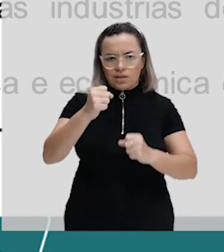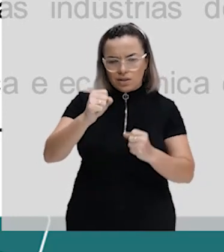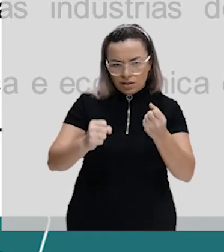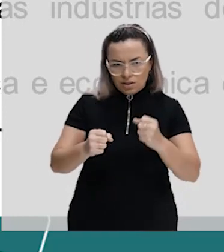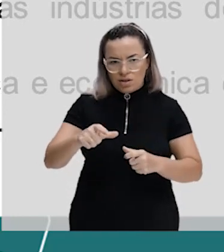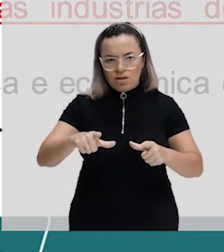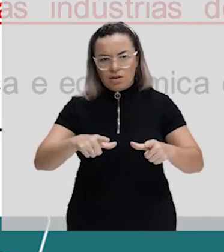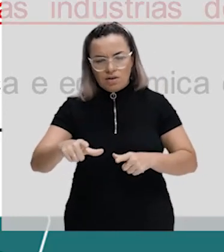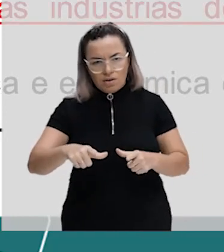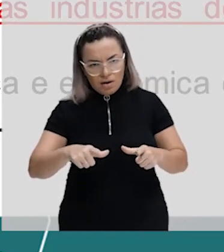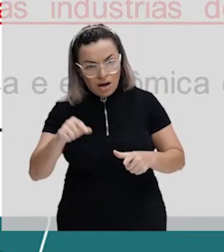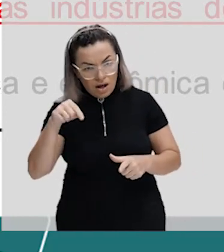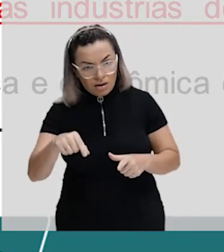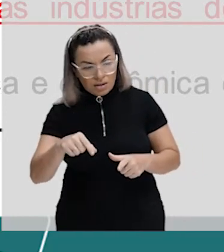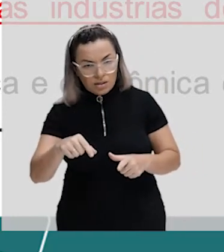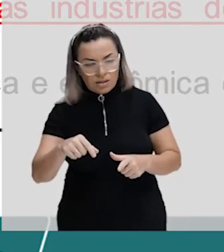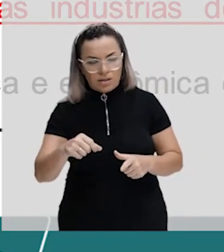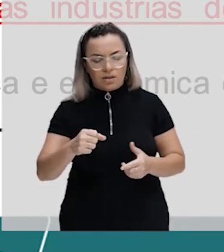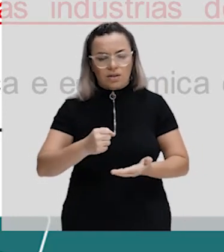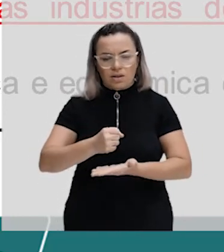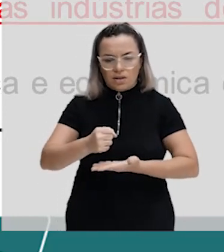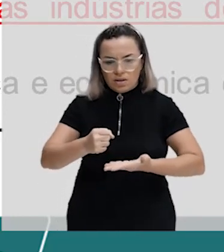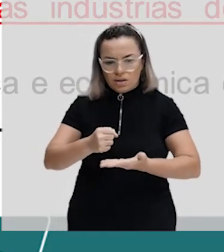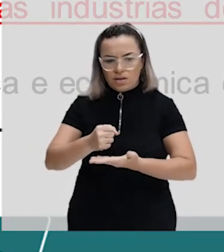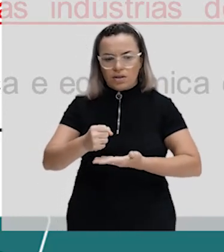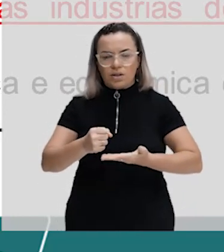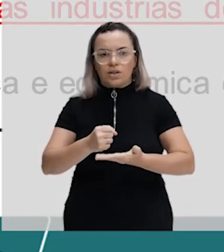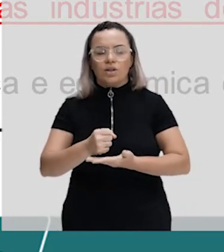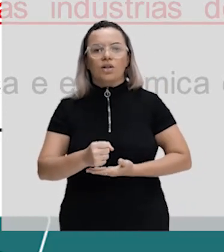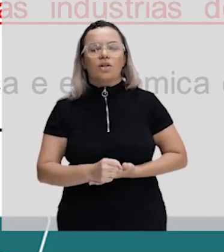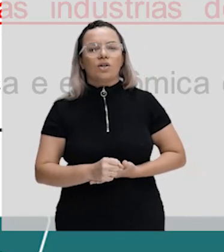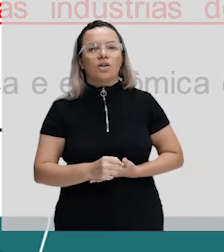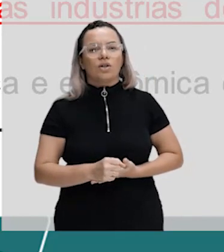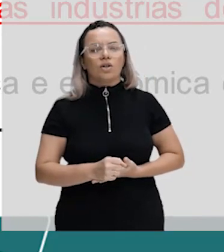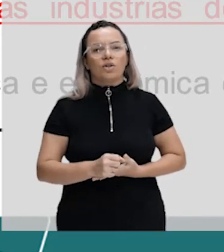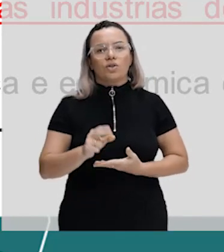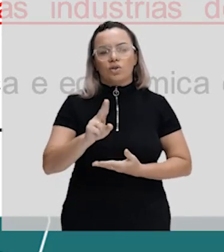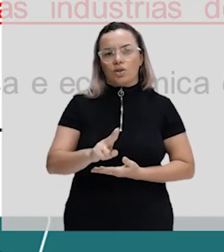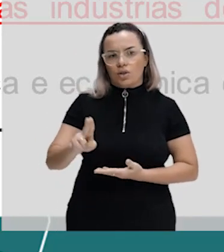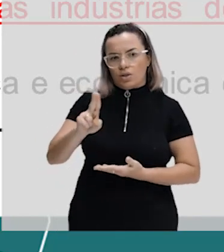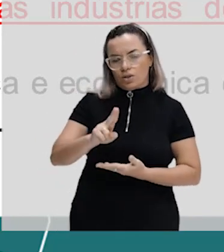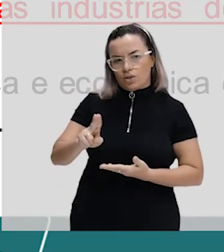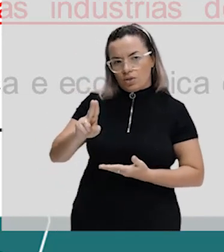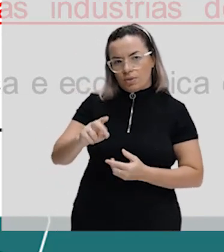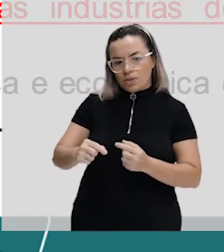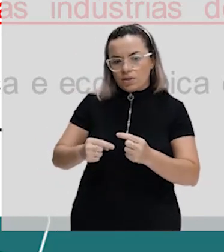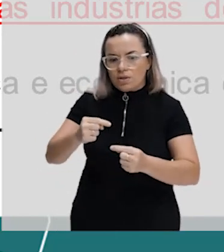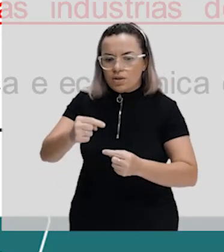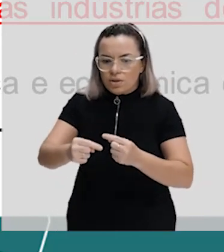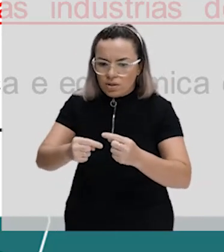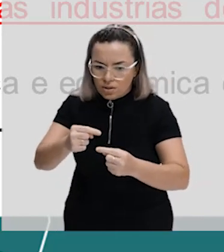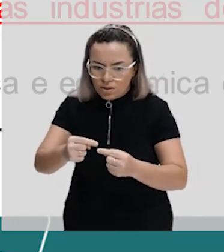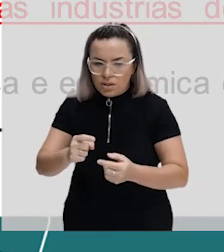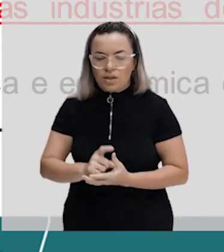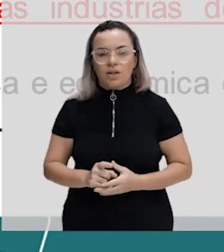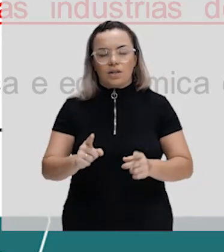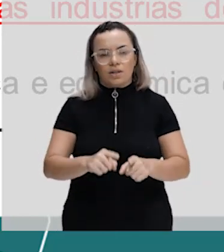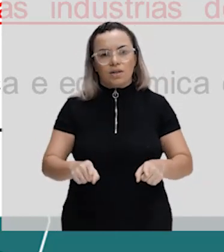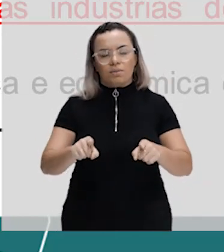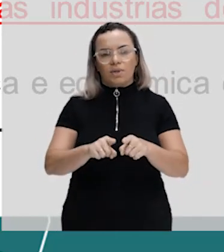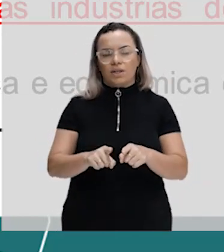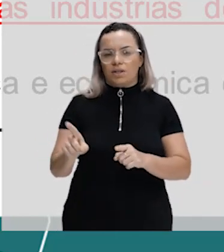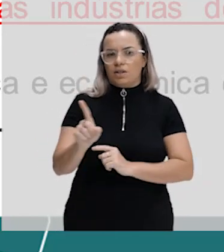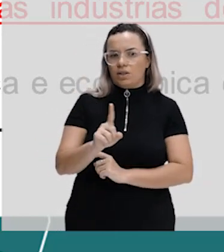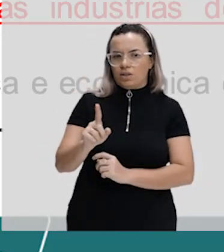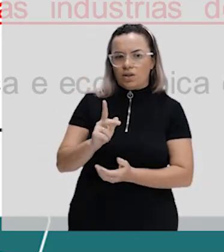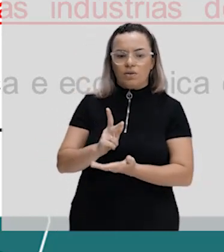indústrias de bens duráveis e produtos não duráveis. Ou seja, o Brasil tem um parque industrial bem diversificado. E quando ele fala principalmente que